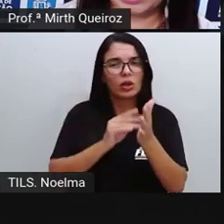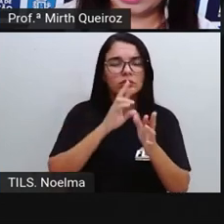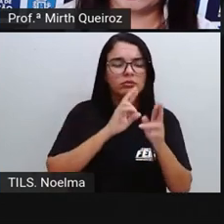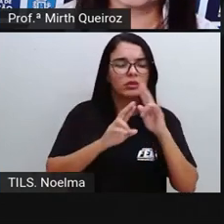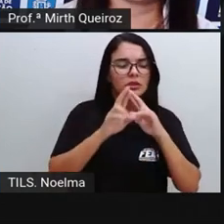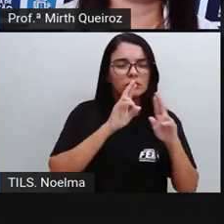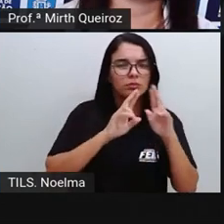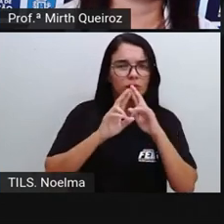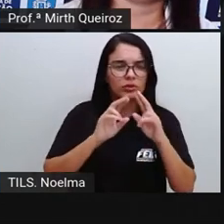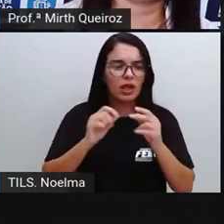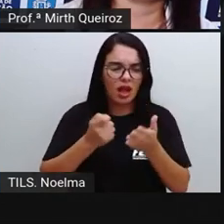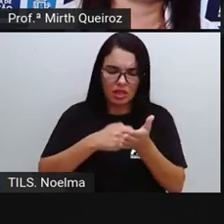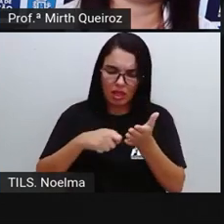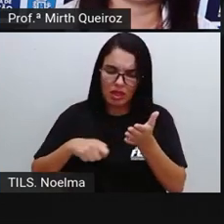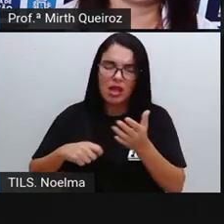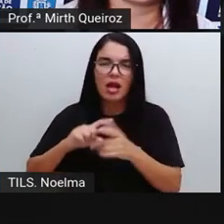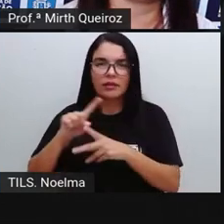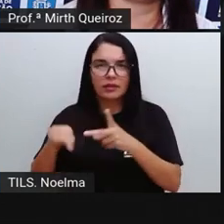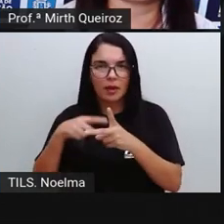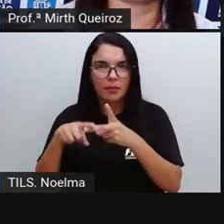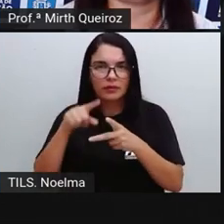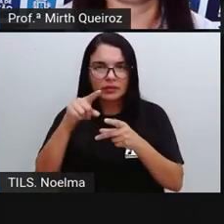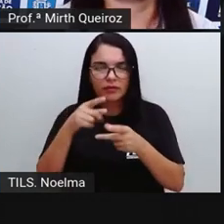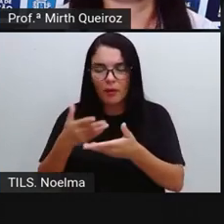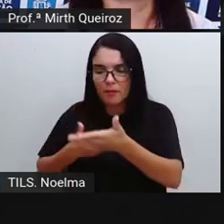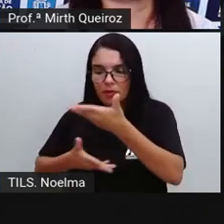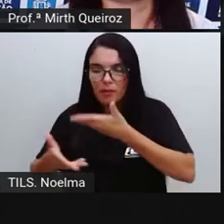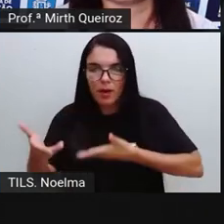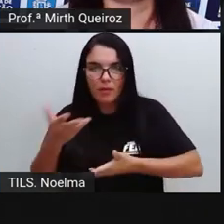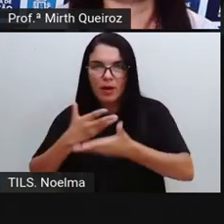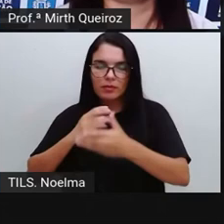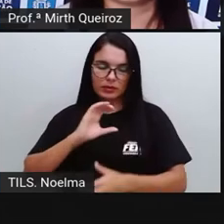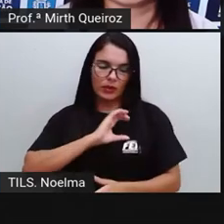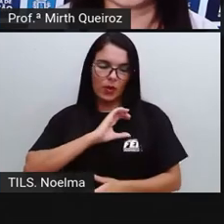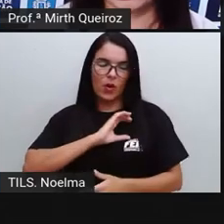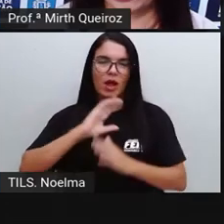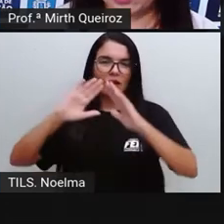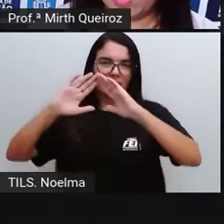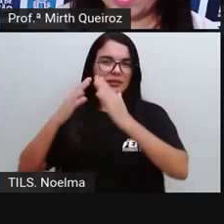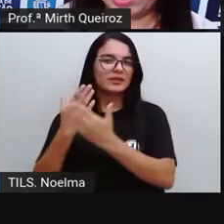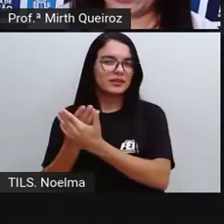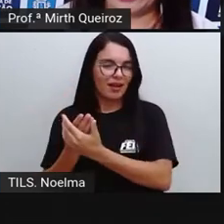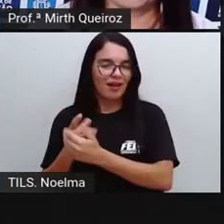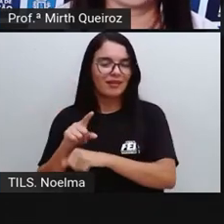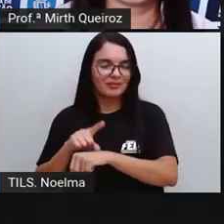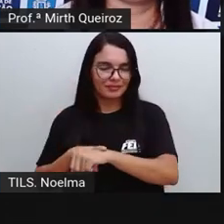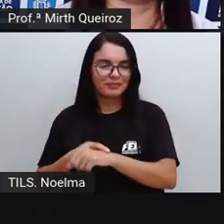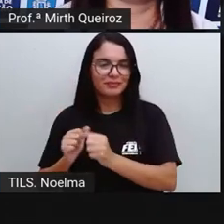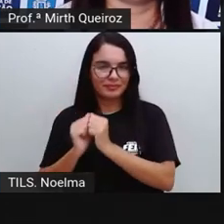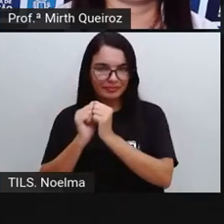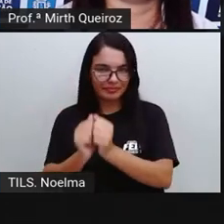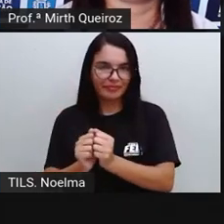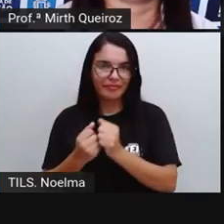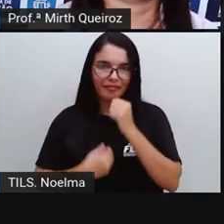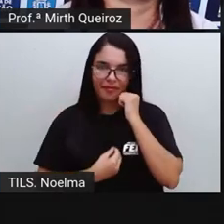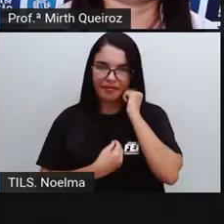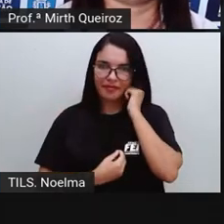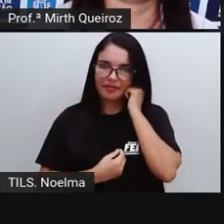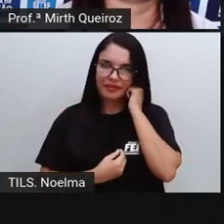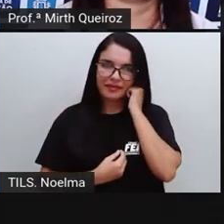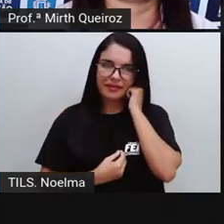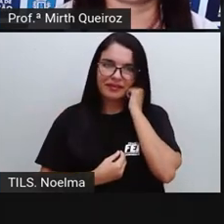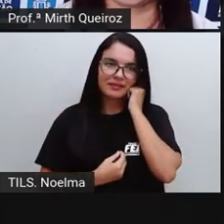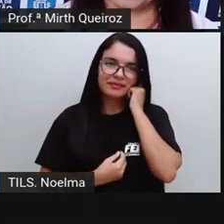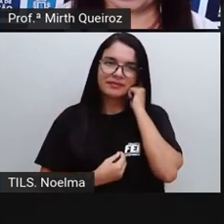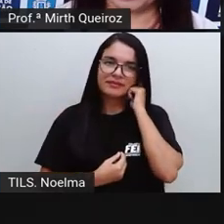respostas As anotações Que depois Vocês vão compartilhar Com os colegas De vocês No momento Presencial Tá